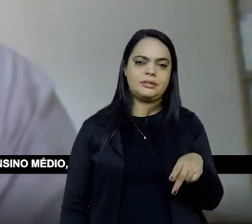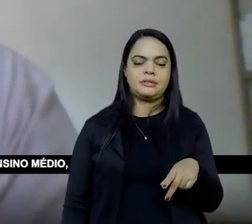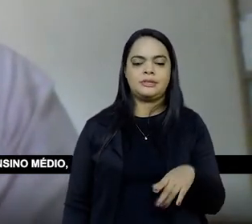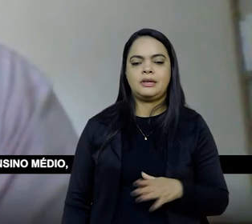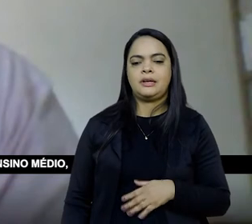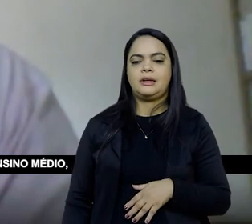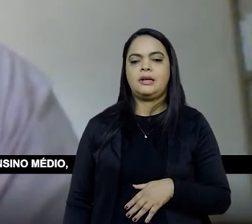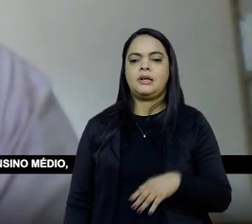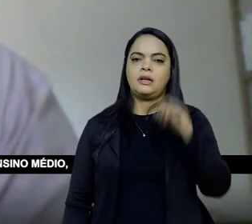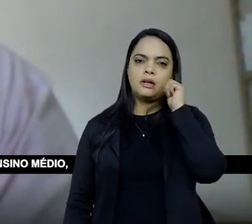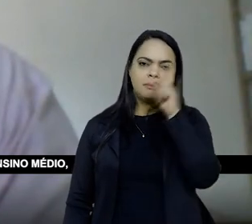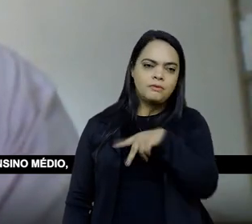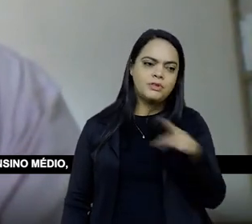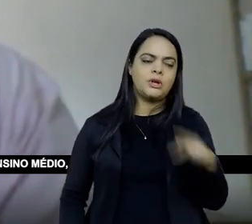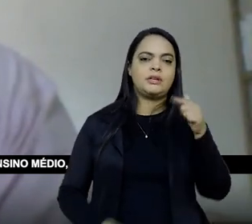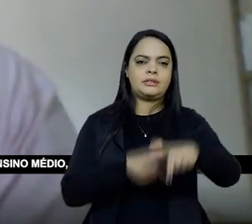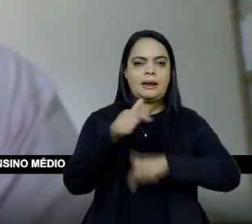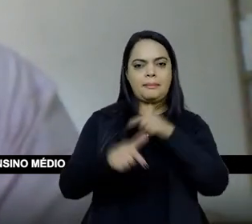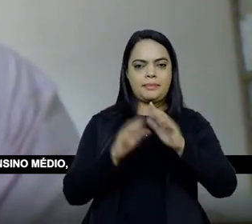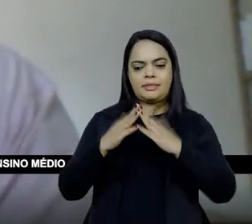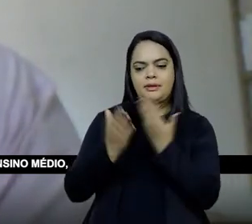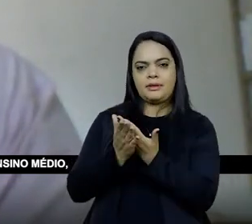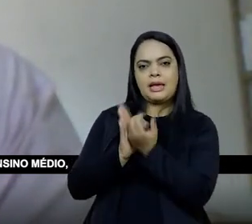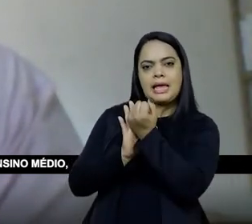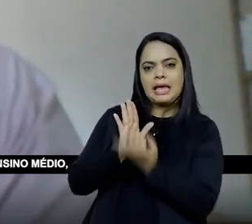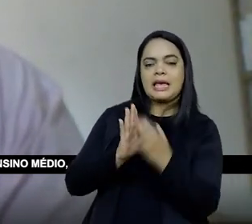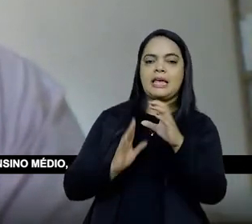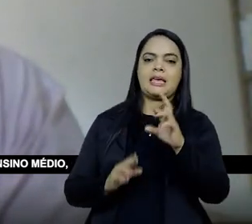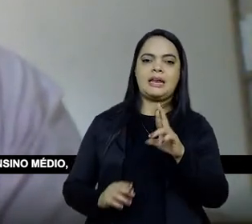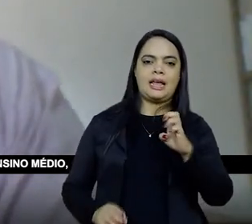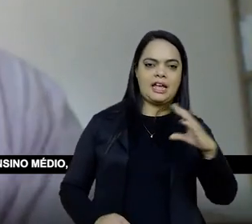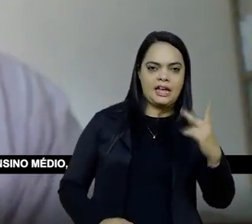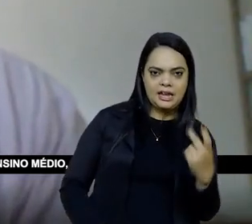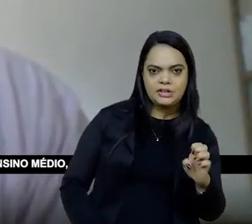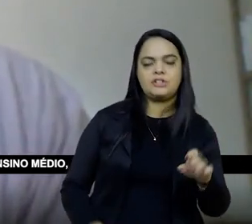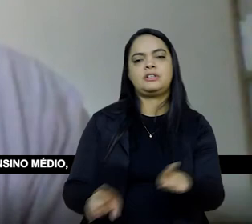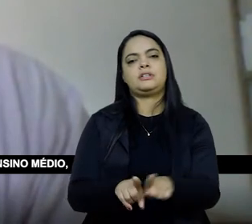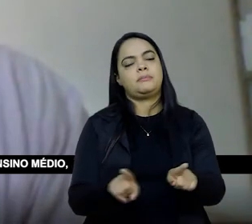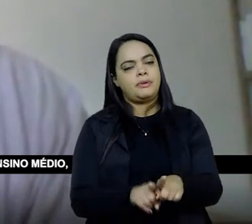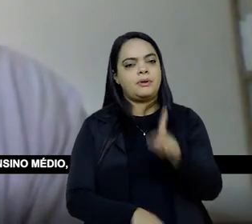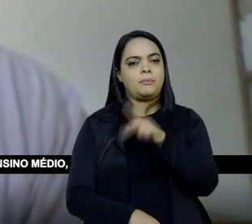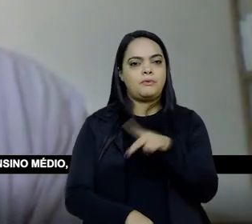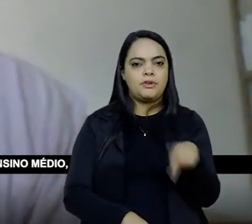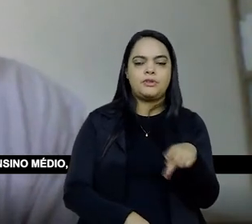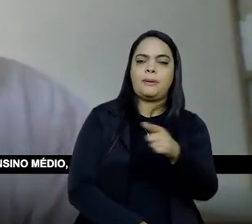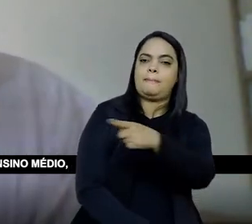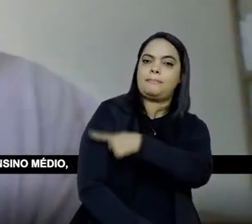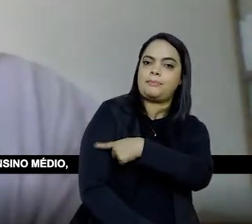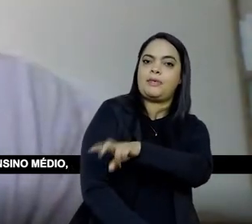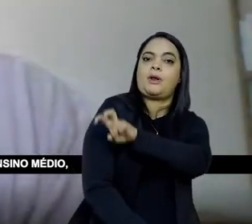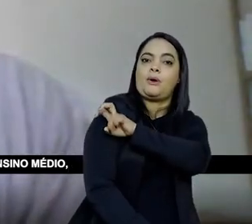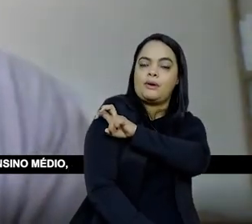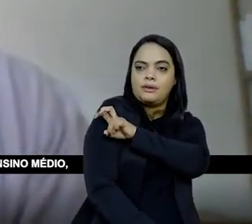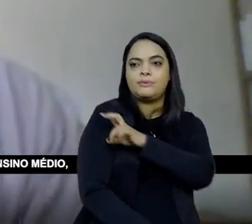professoras que trabalham nas creches, as professoras, né, vamos falar assim, do primeiro ao quinto ano, enfim,